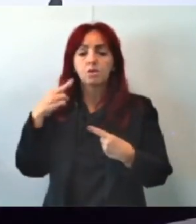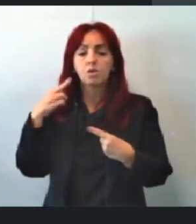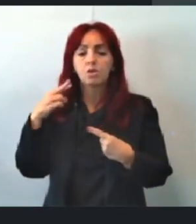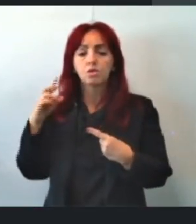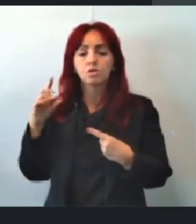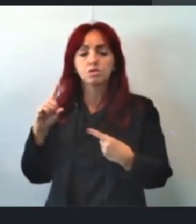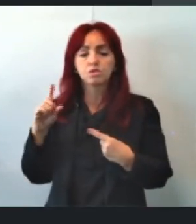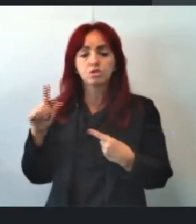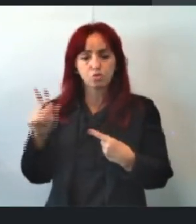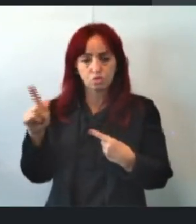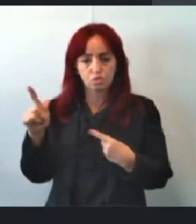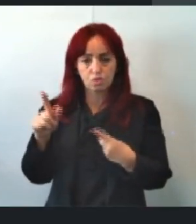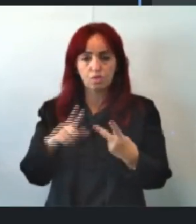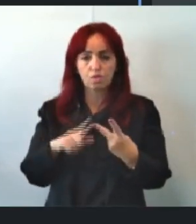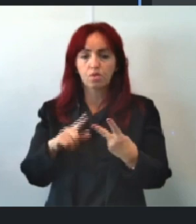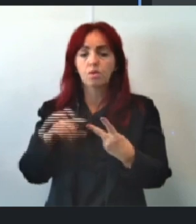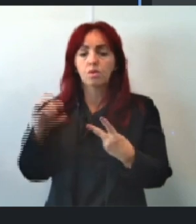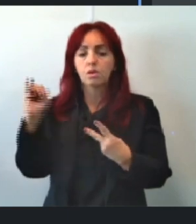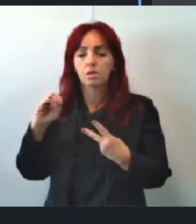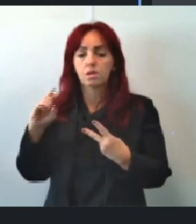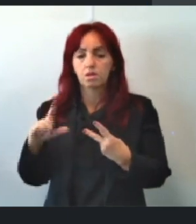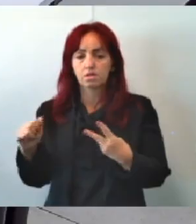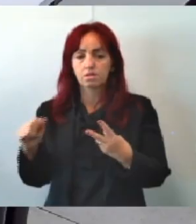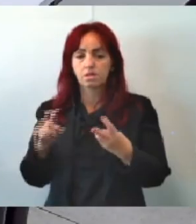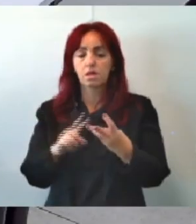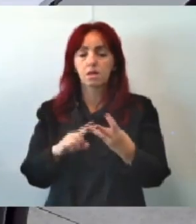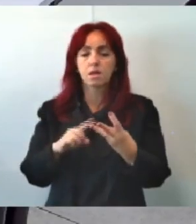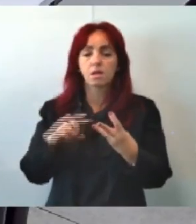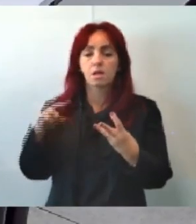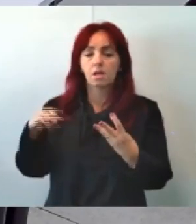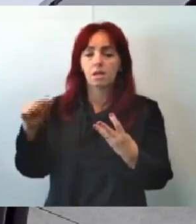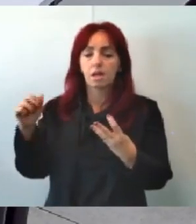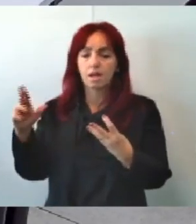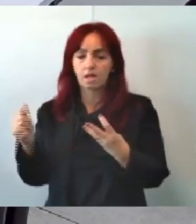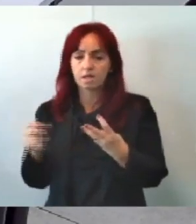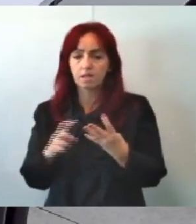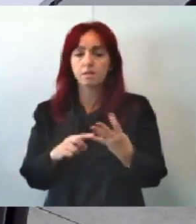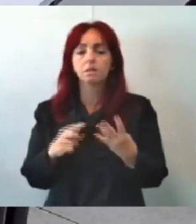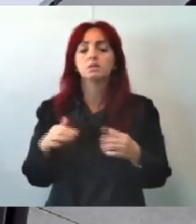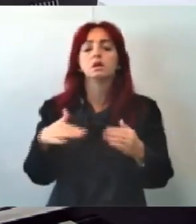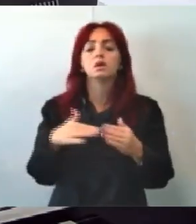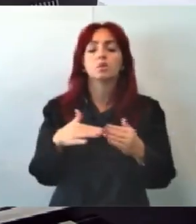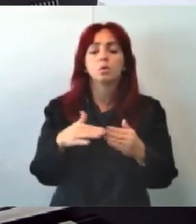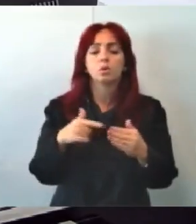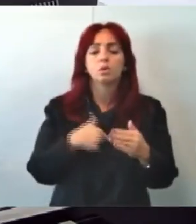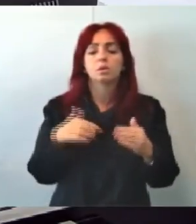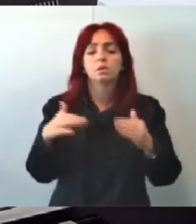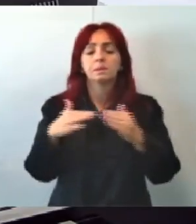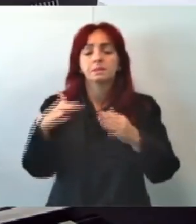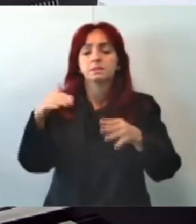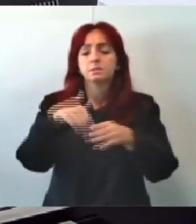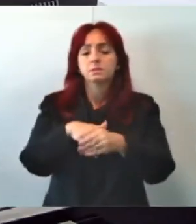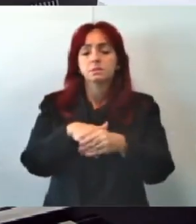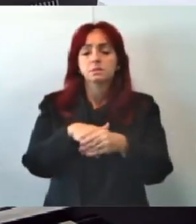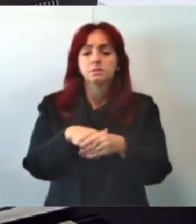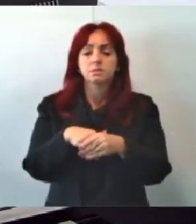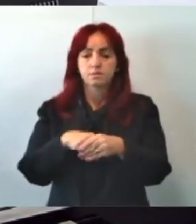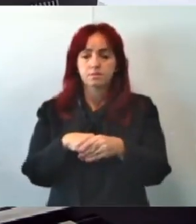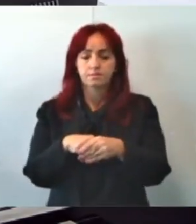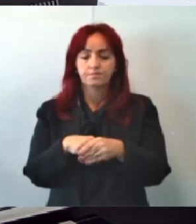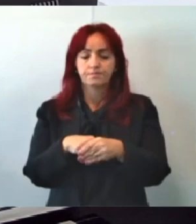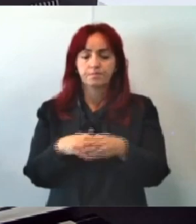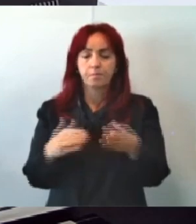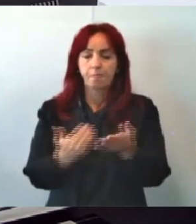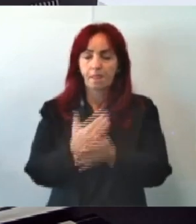Isa De acordo Vereadora professora Nara De acordo Eu também voto de acordo Então o projeto de lei